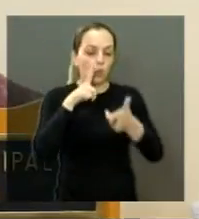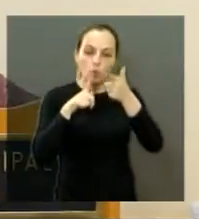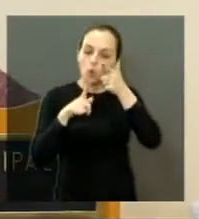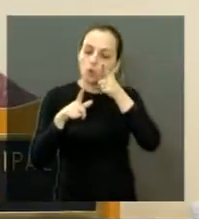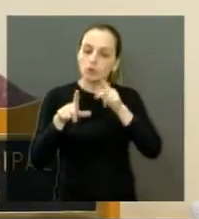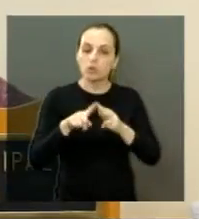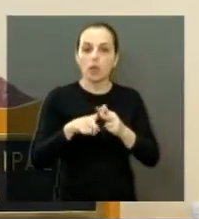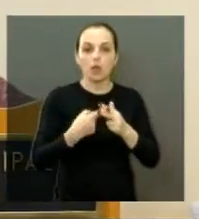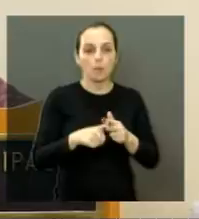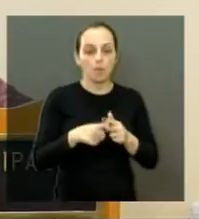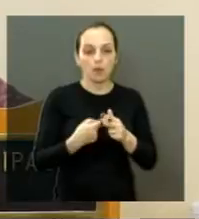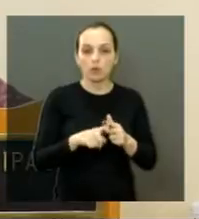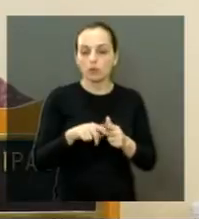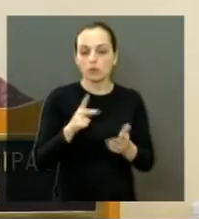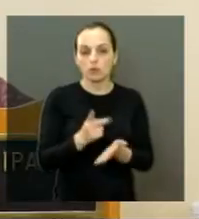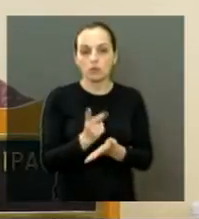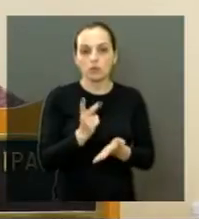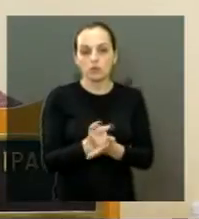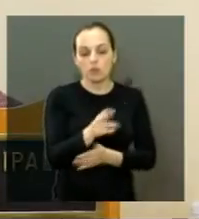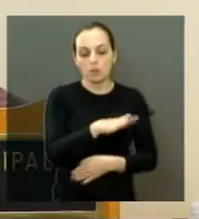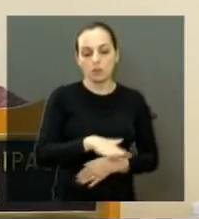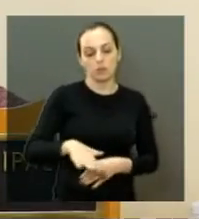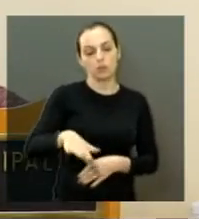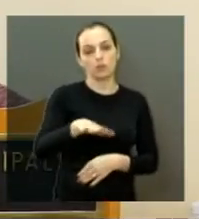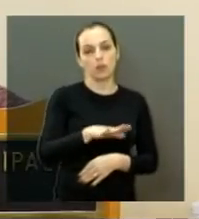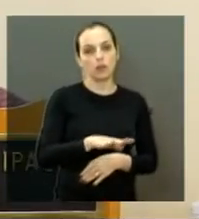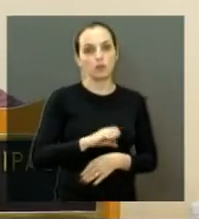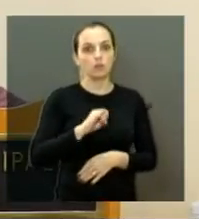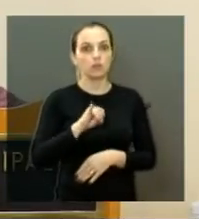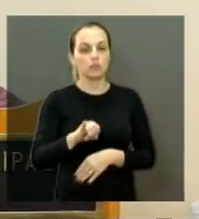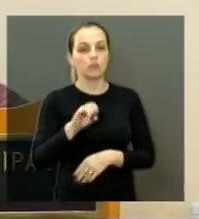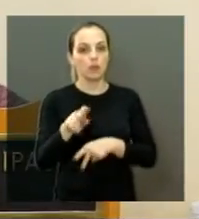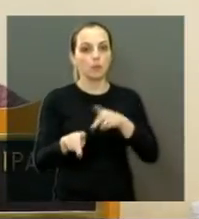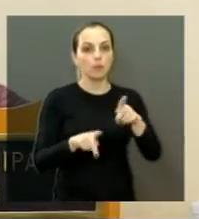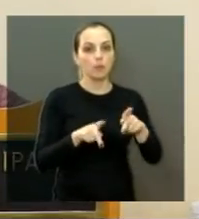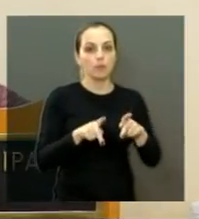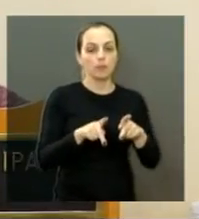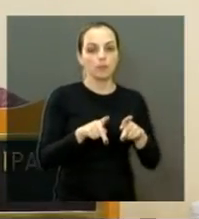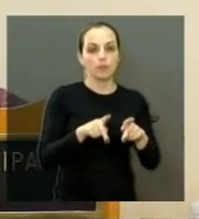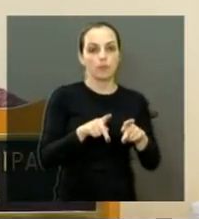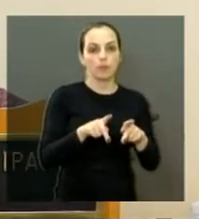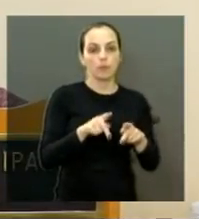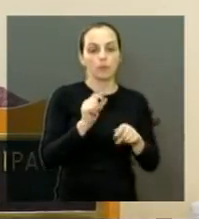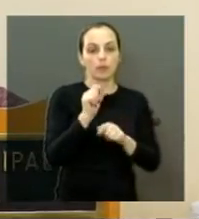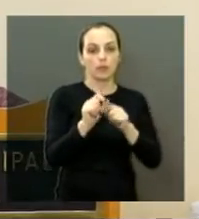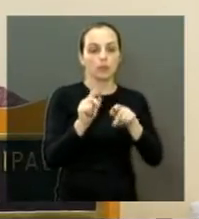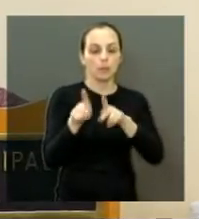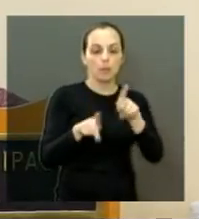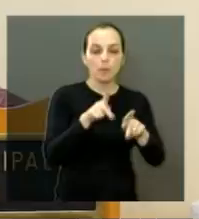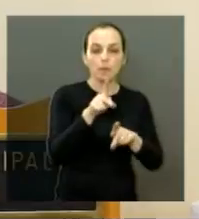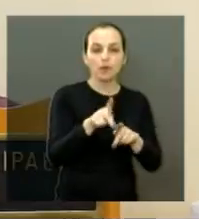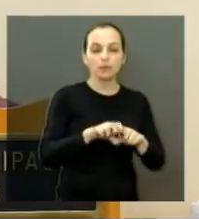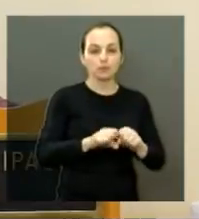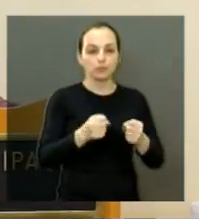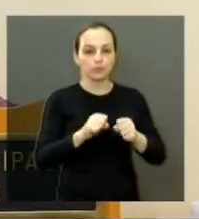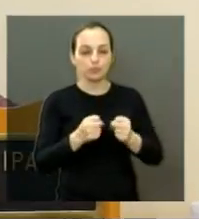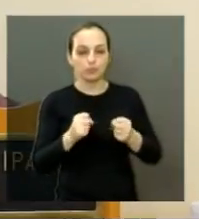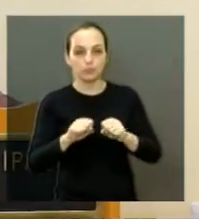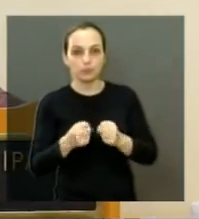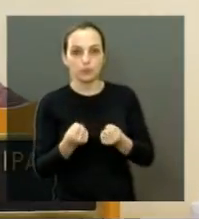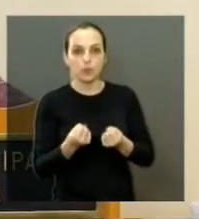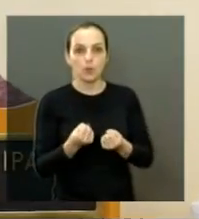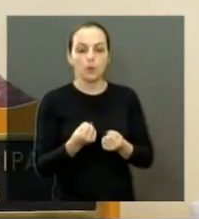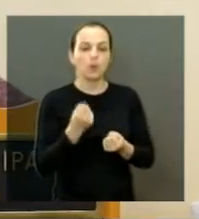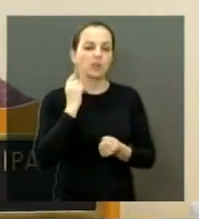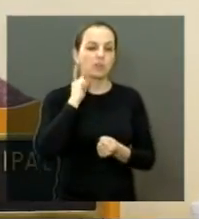constante nos espaços. Se um próprio público estiver sujo, se depredarem o local, as pessoas do